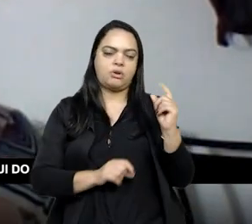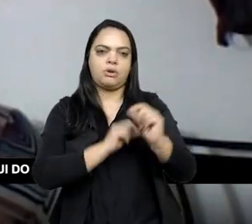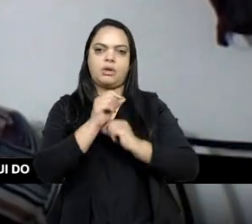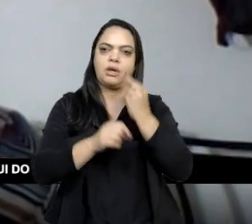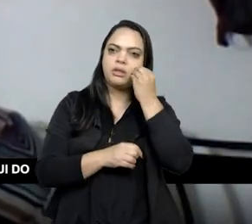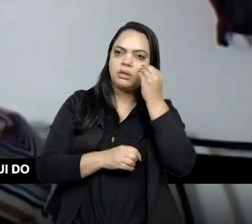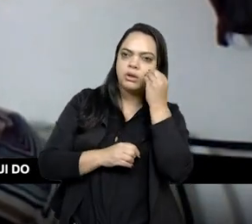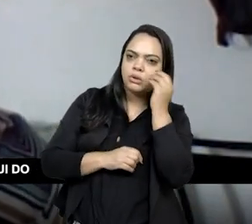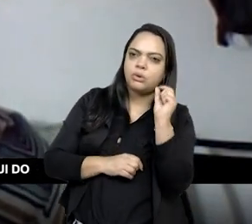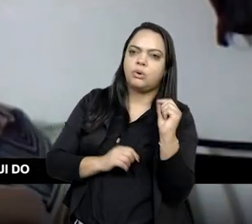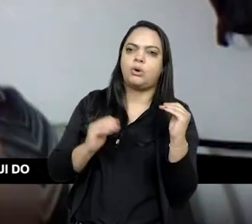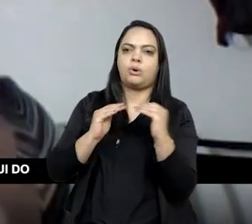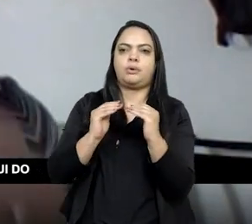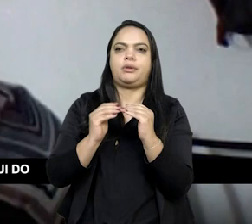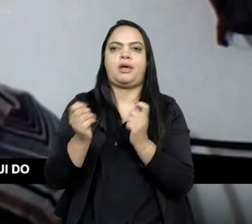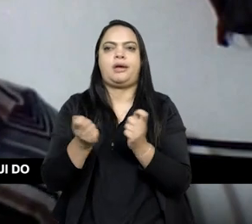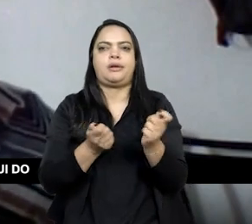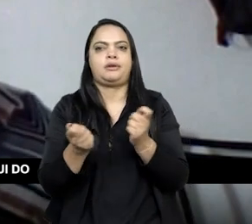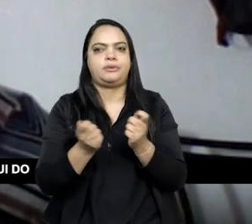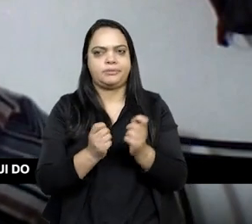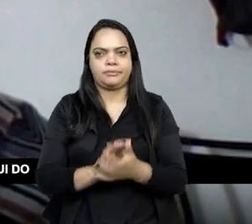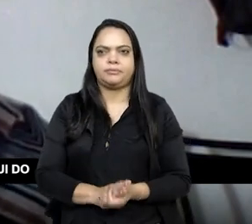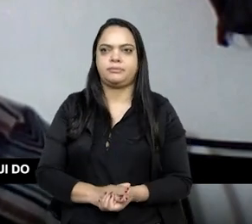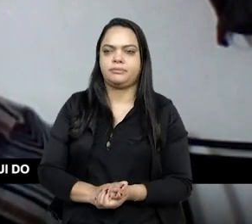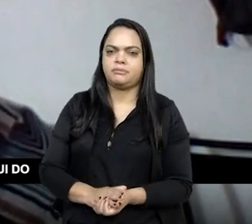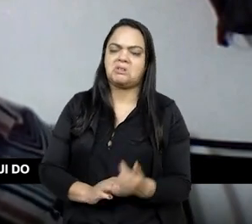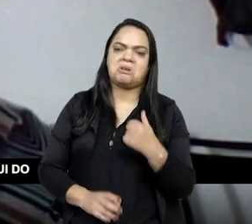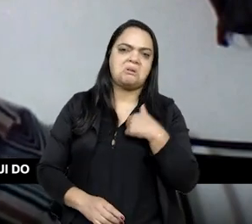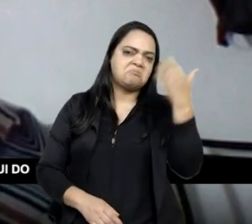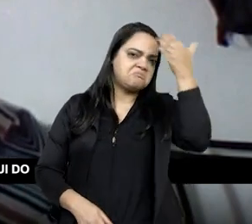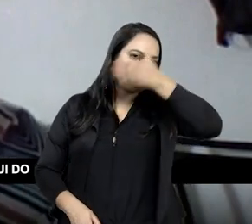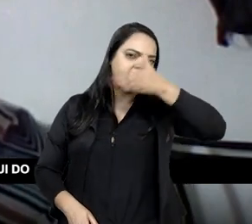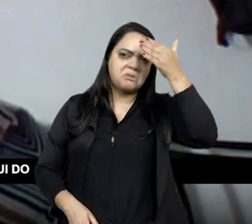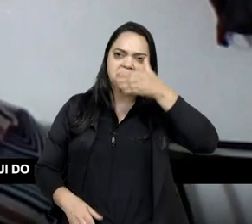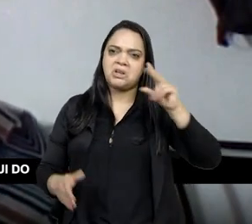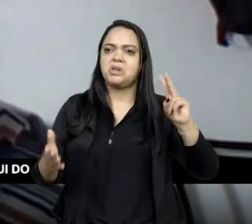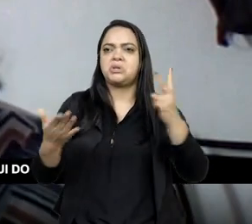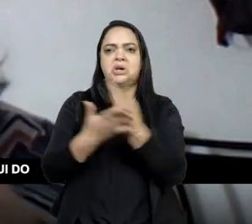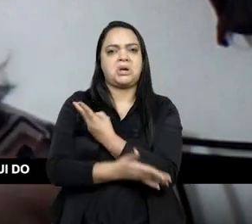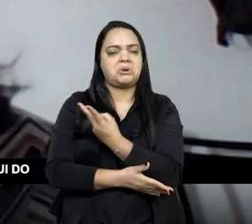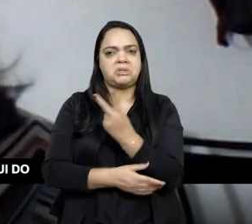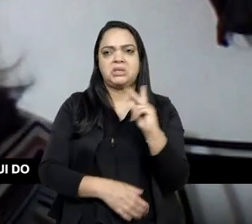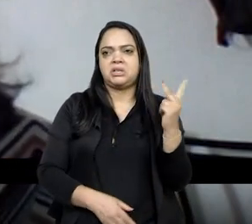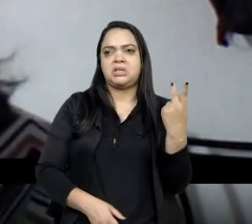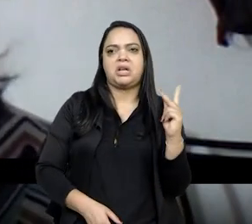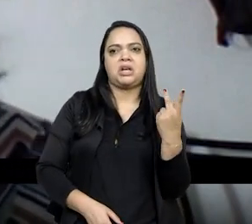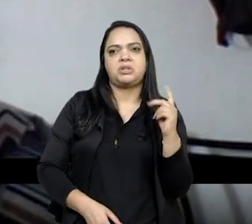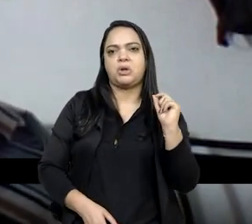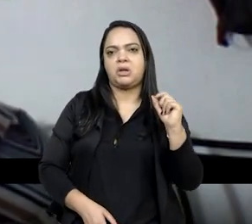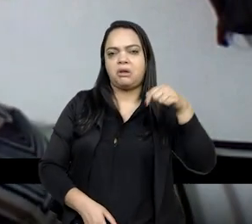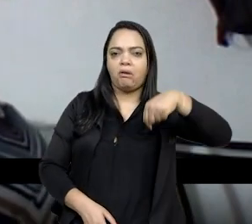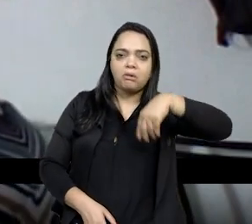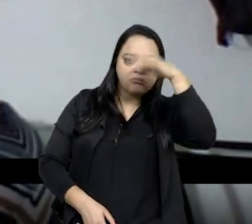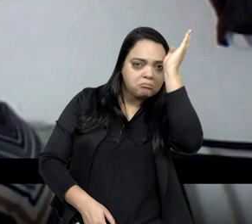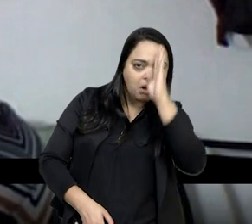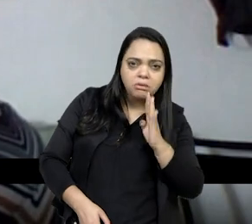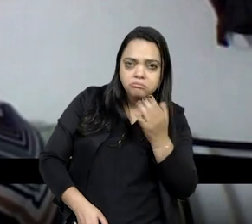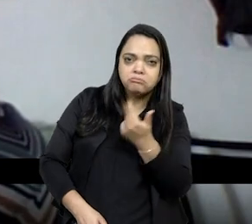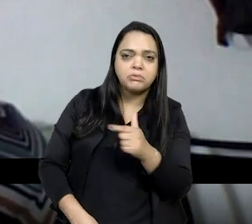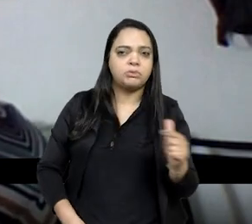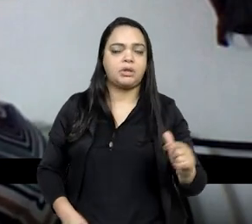ideia de negociação. E isso eu não vejo acontecendo na historiografia aqui do Brasil, né,